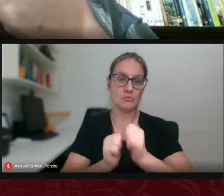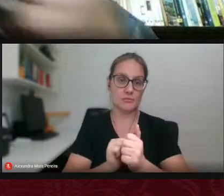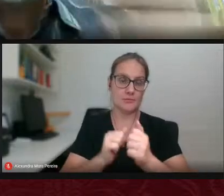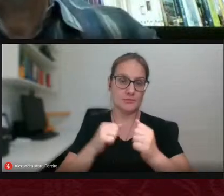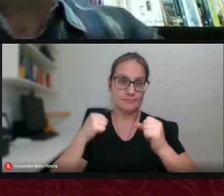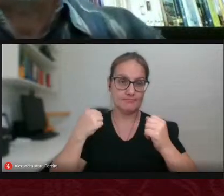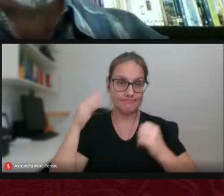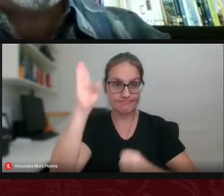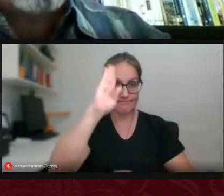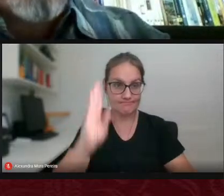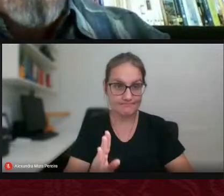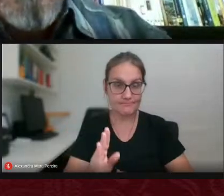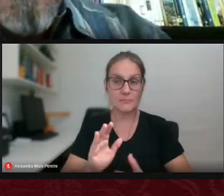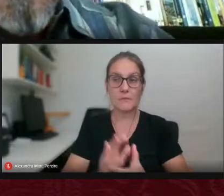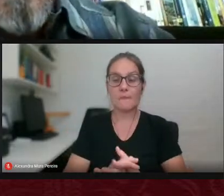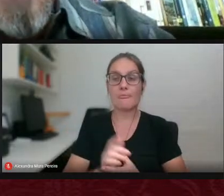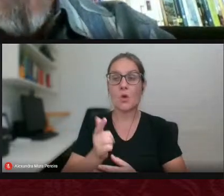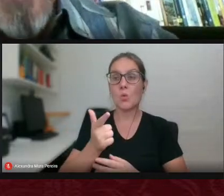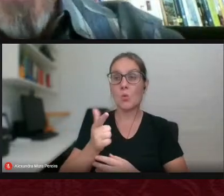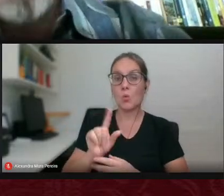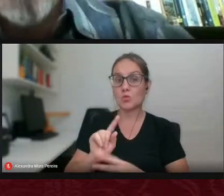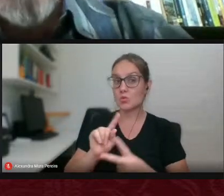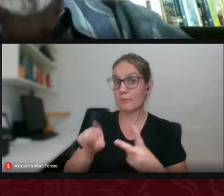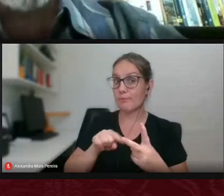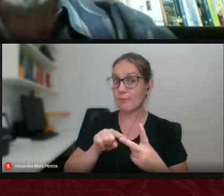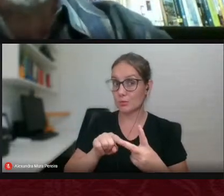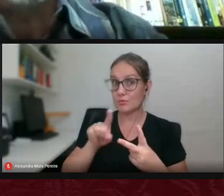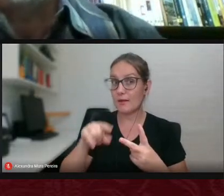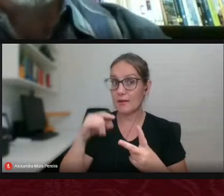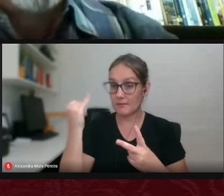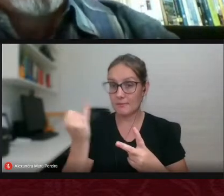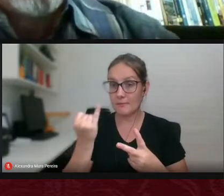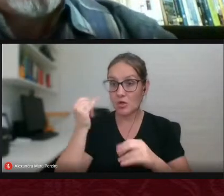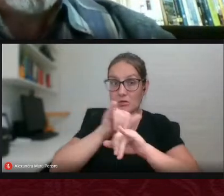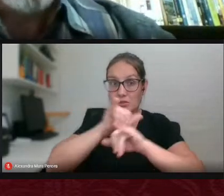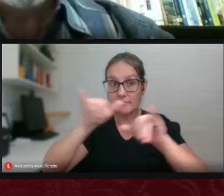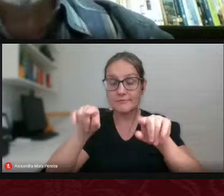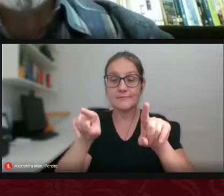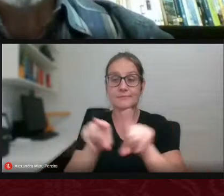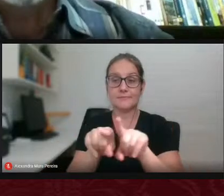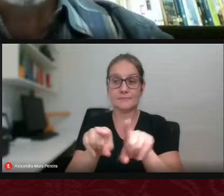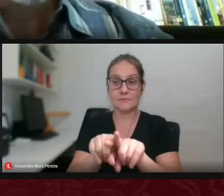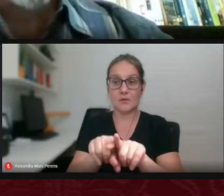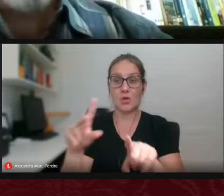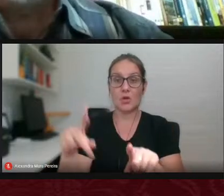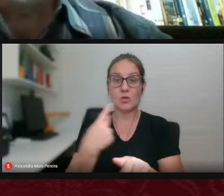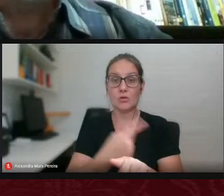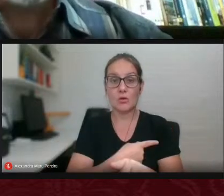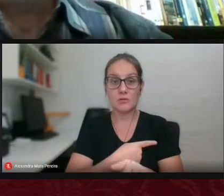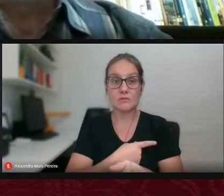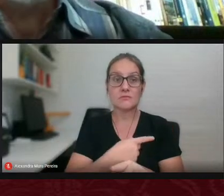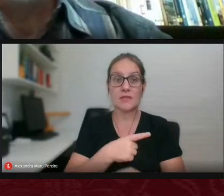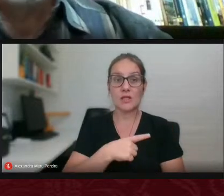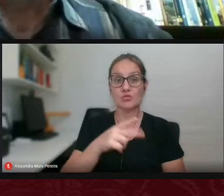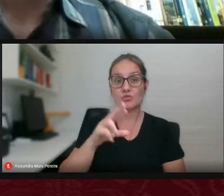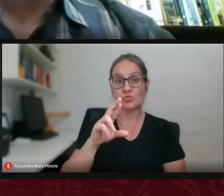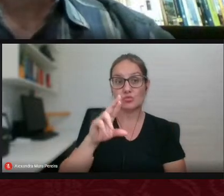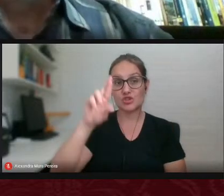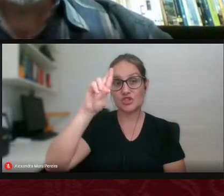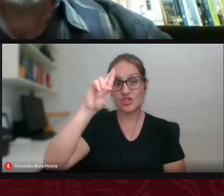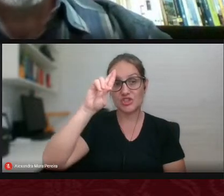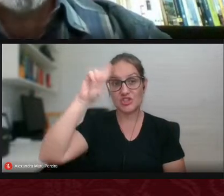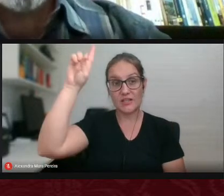uma outra questão também que eu acho que é importante que se diga nós estamos com um chefe de estado que é